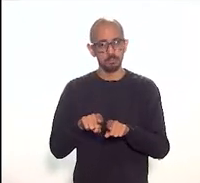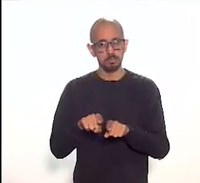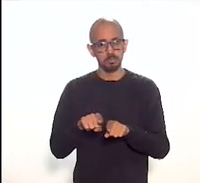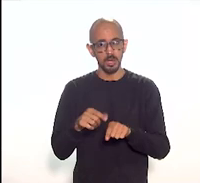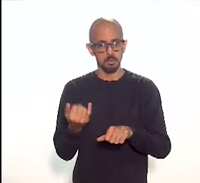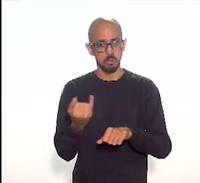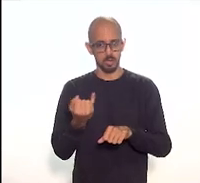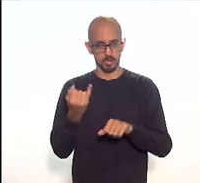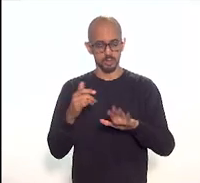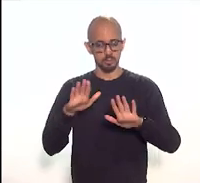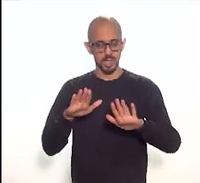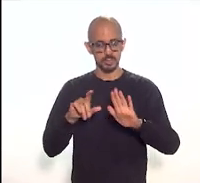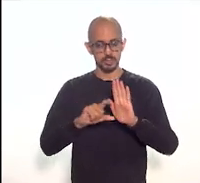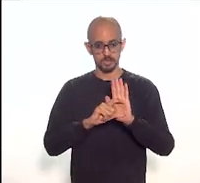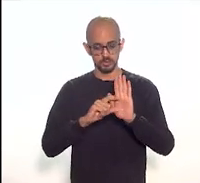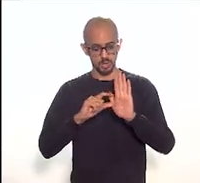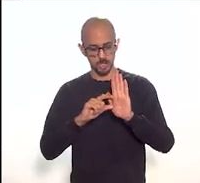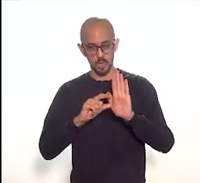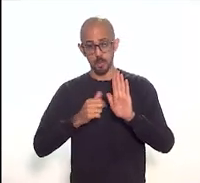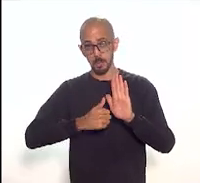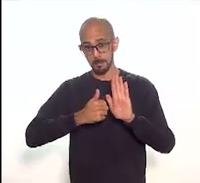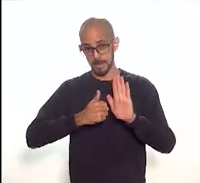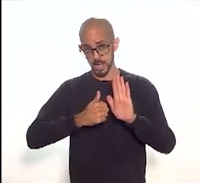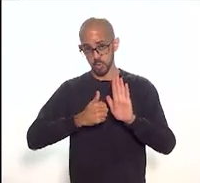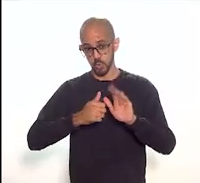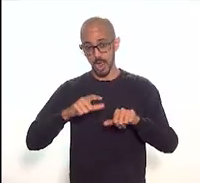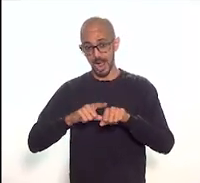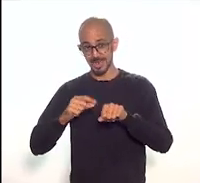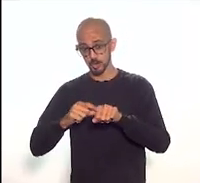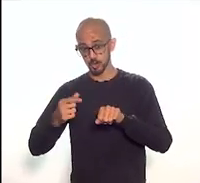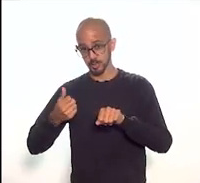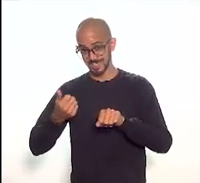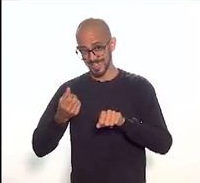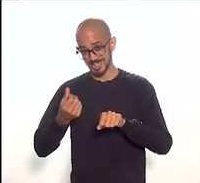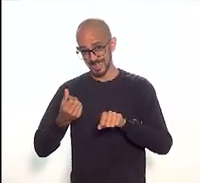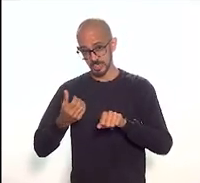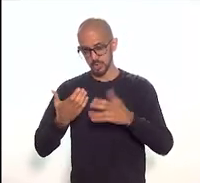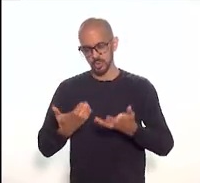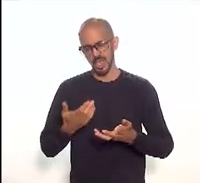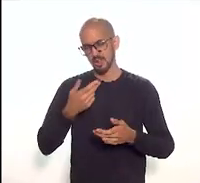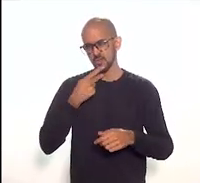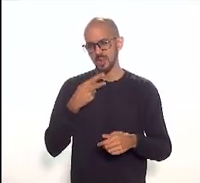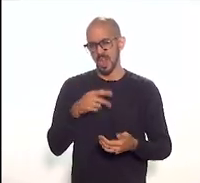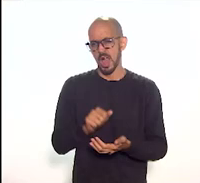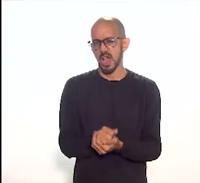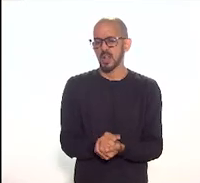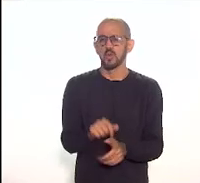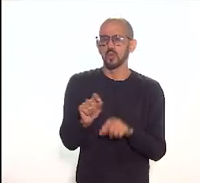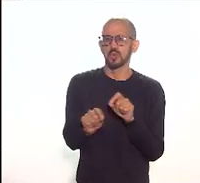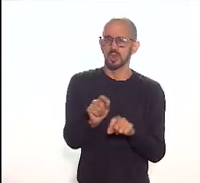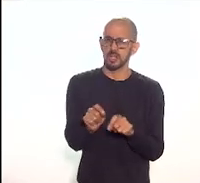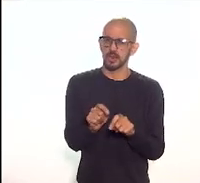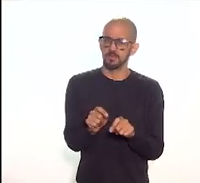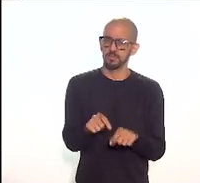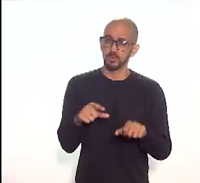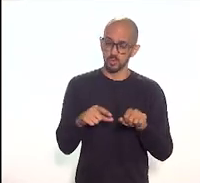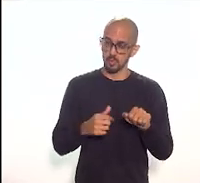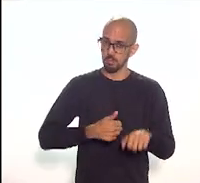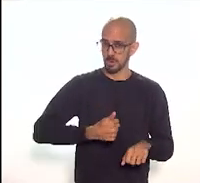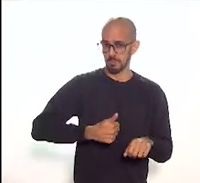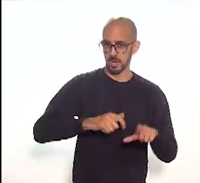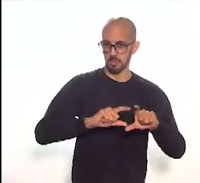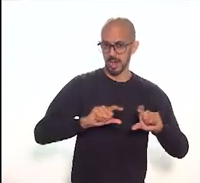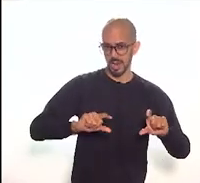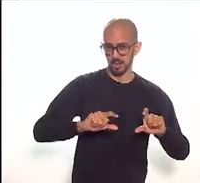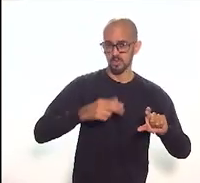inciso 1 do artigo 16 nós gostaríamos de fazer um comentário porque ali no inciso 1 está prevista a